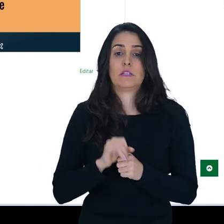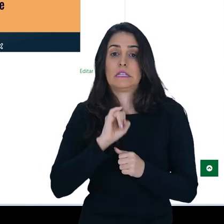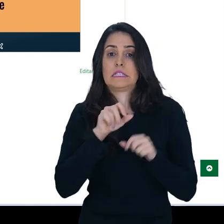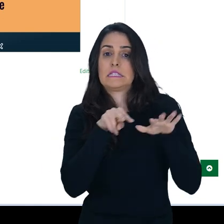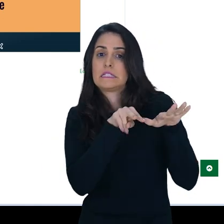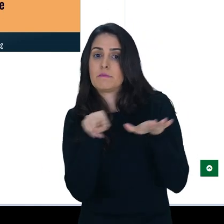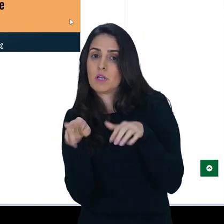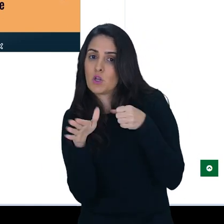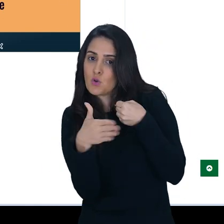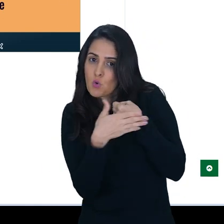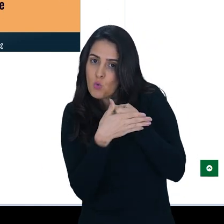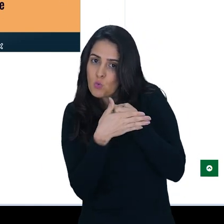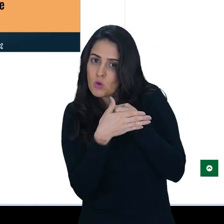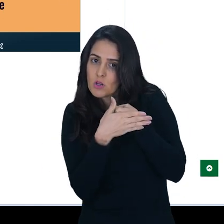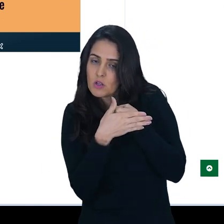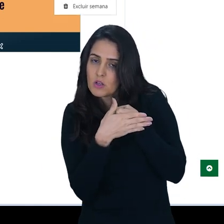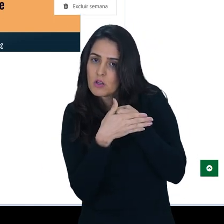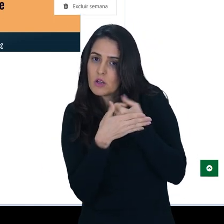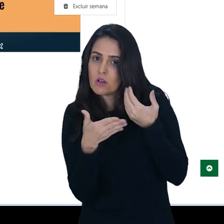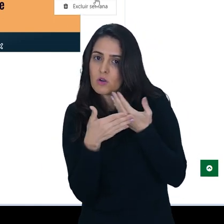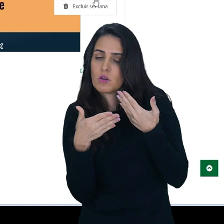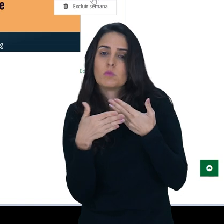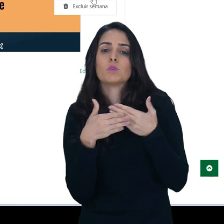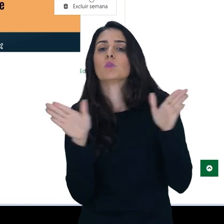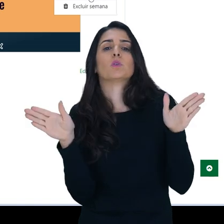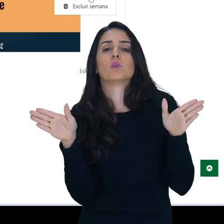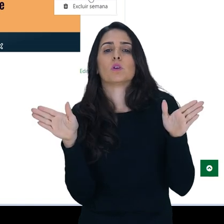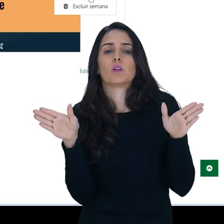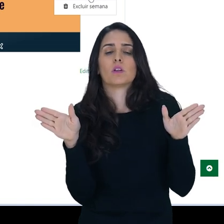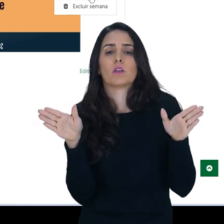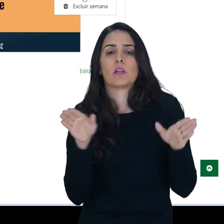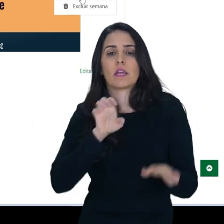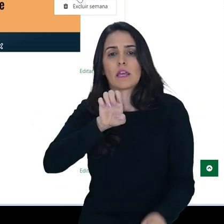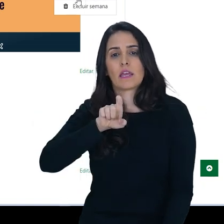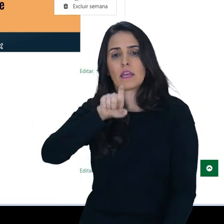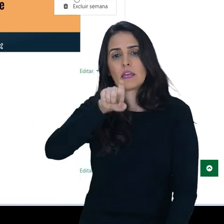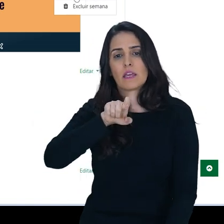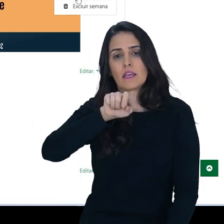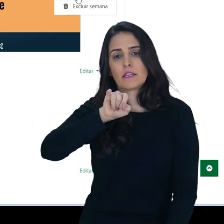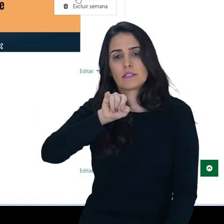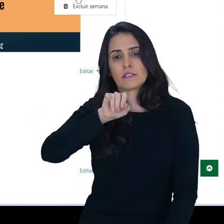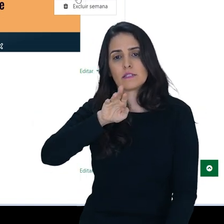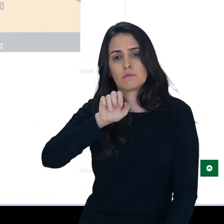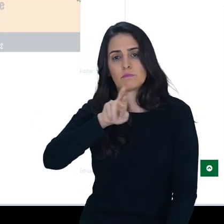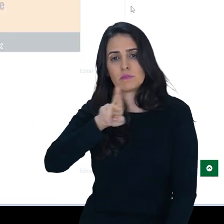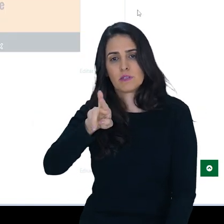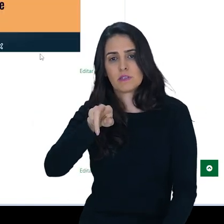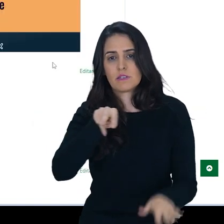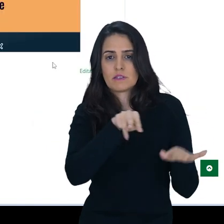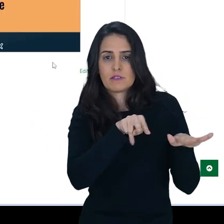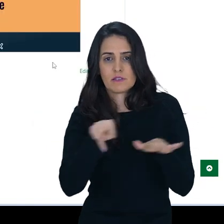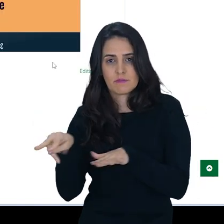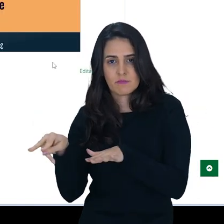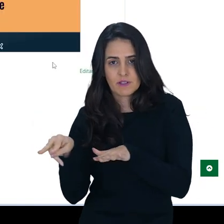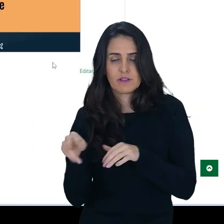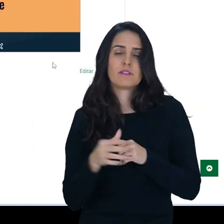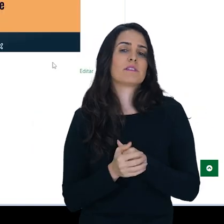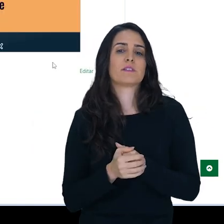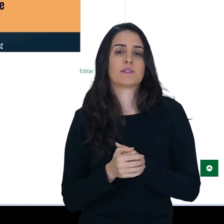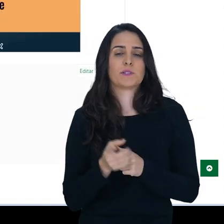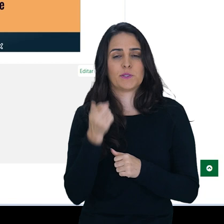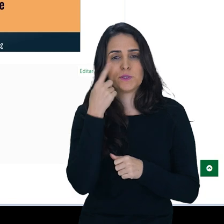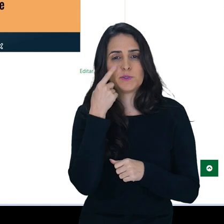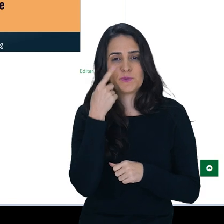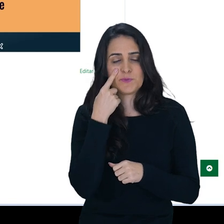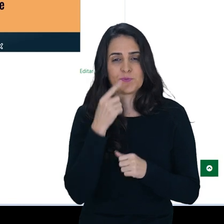estava oculta, agora você tem que colocar ela no formato de exibir. Então você vai exibir a